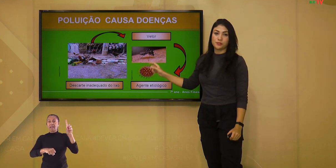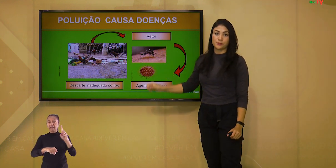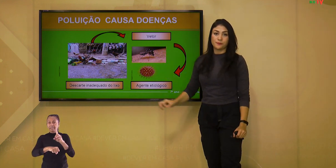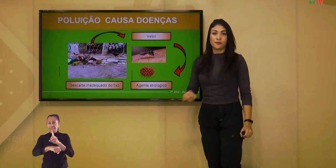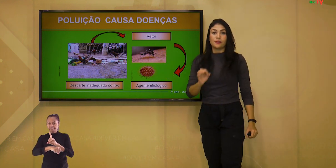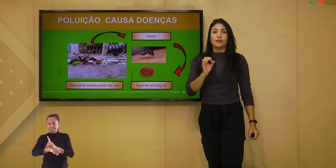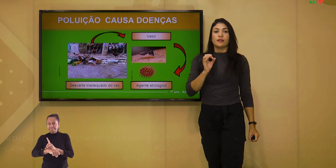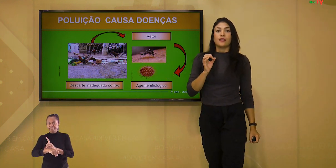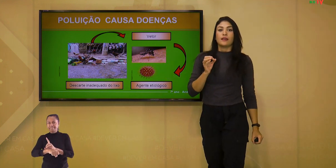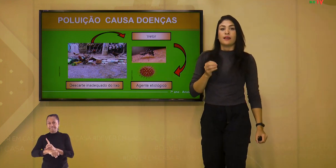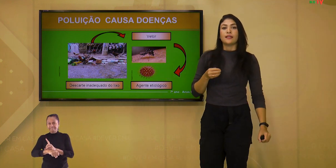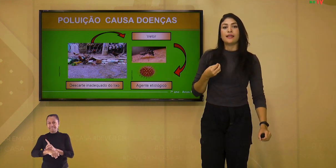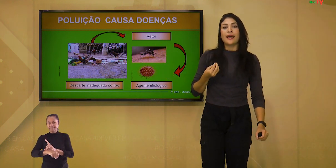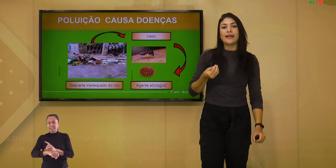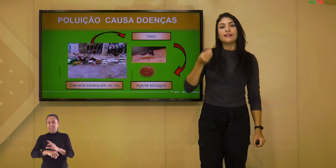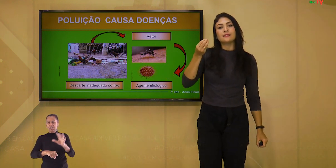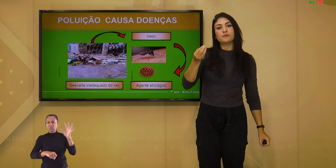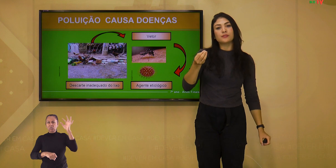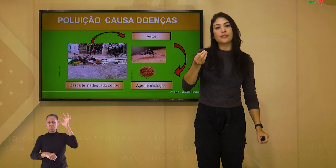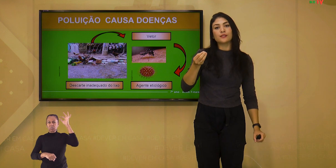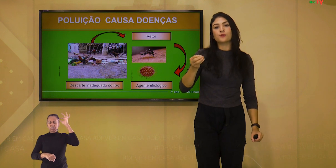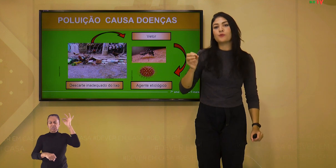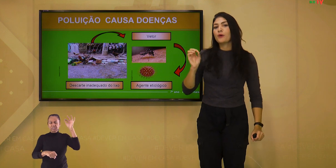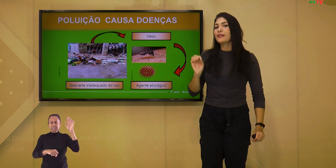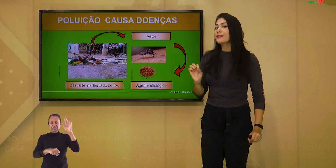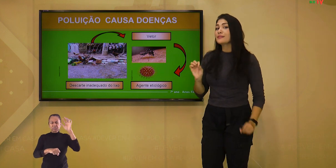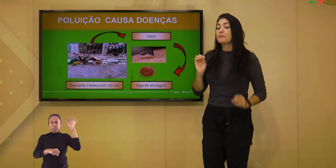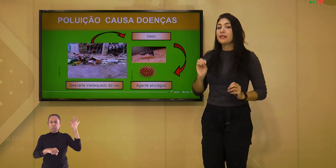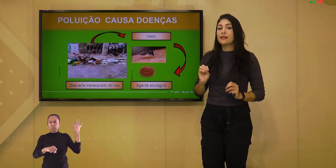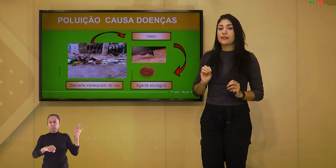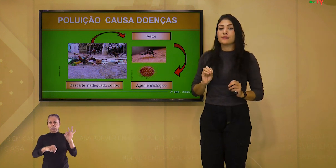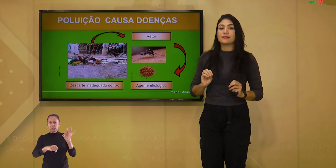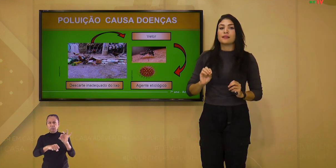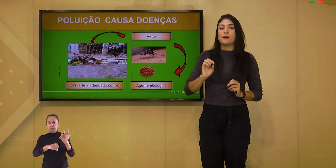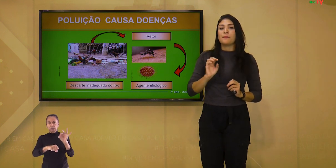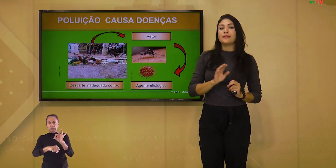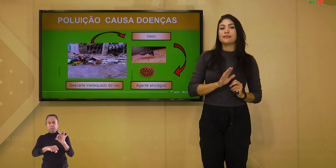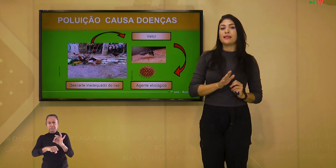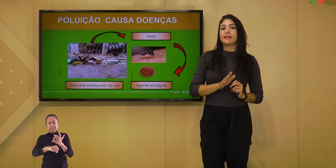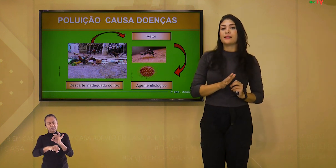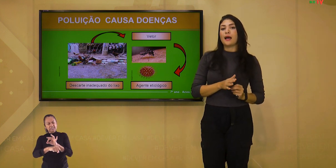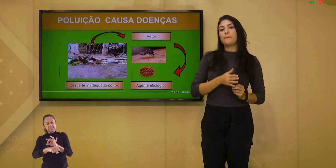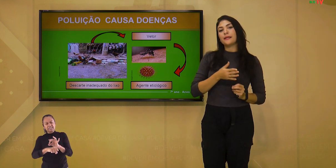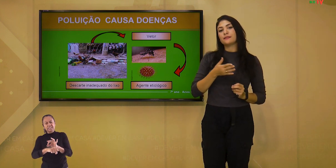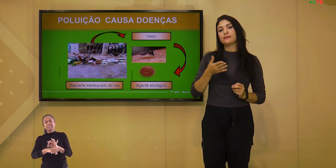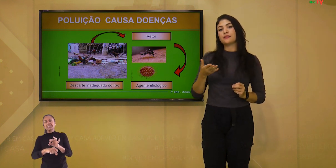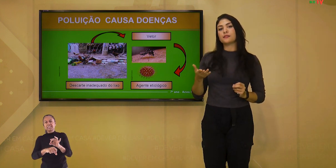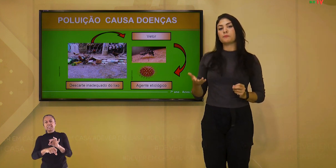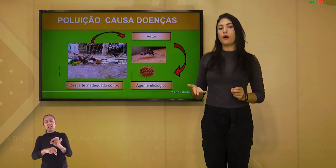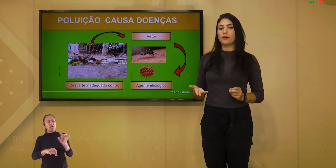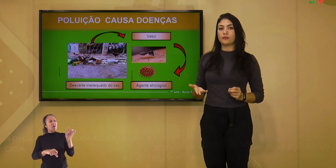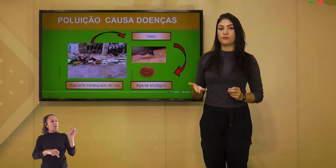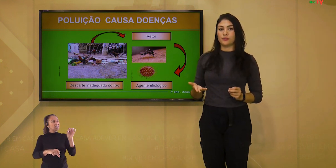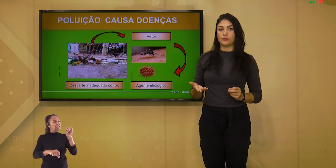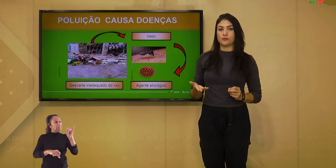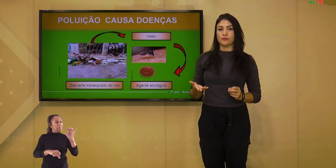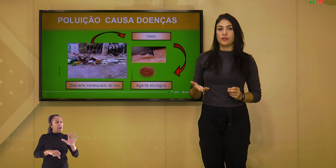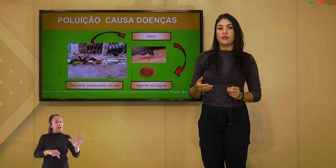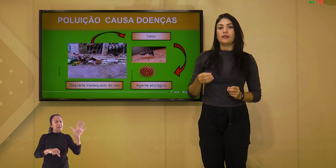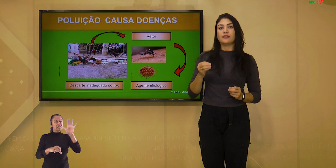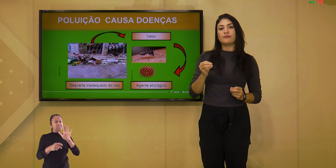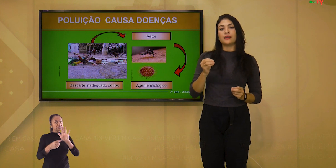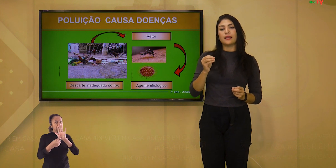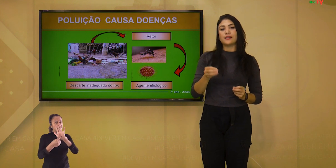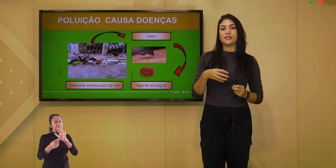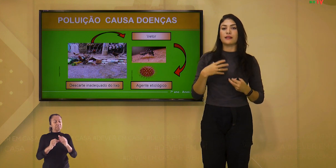aegypti, que é esse mosquito com bolinhas brancas, mas ele apenas transporta o vírus,